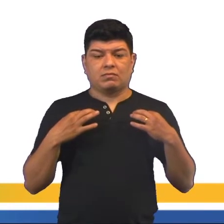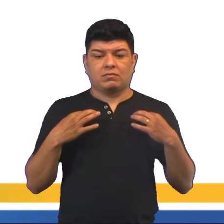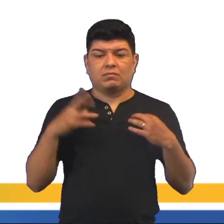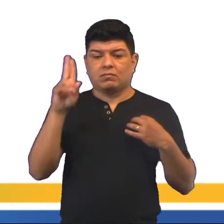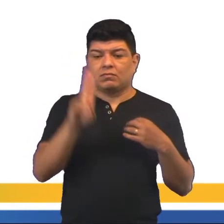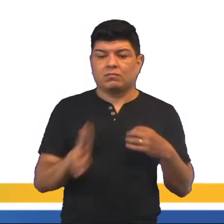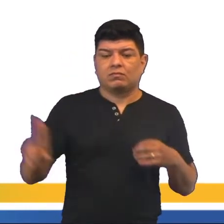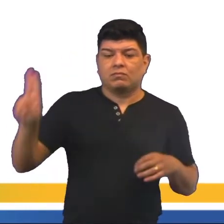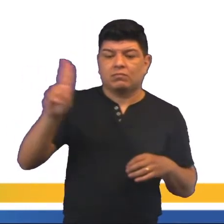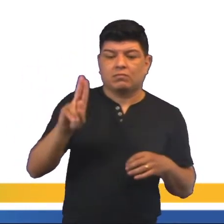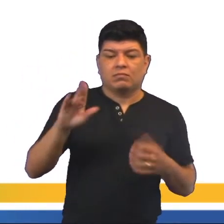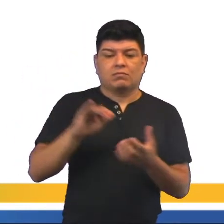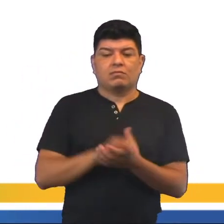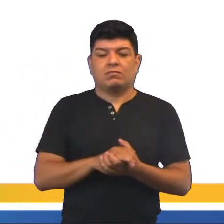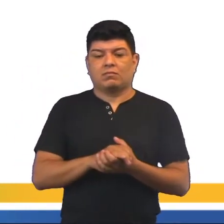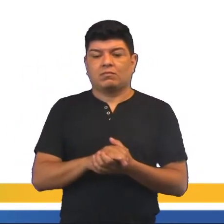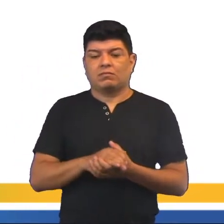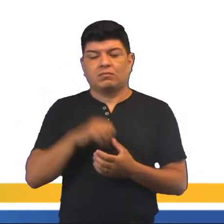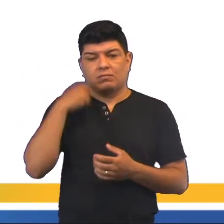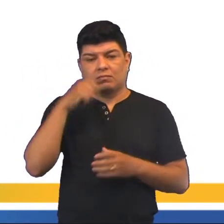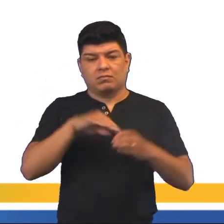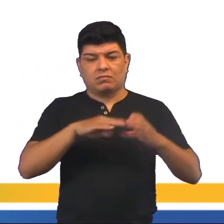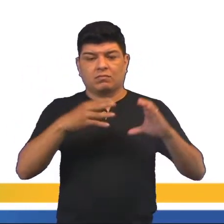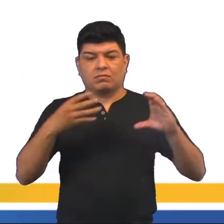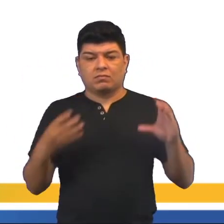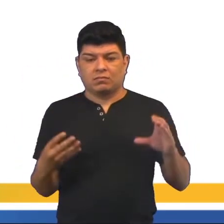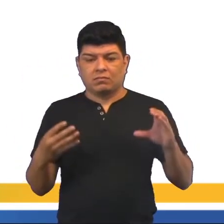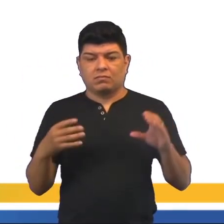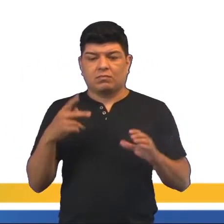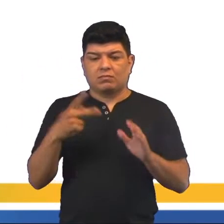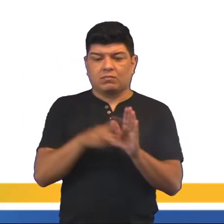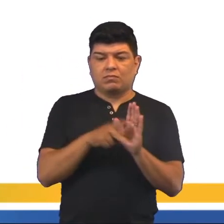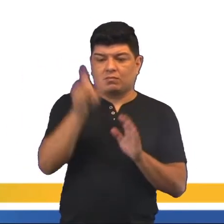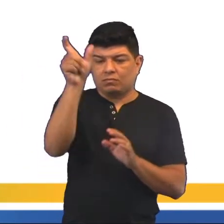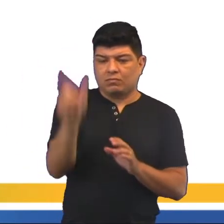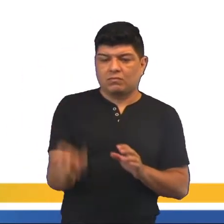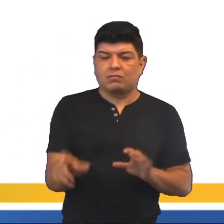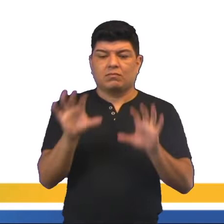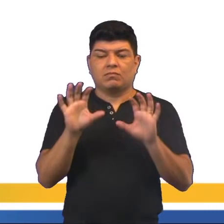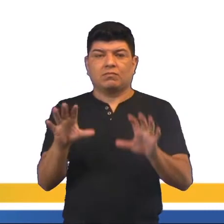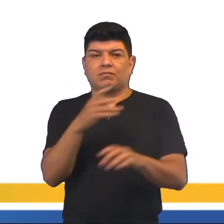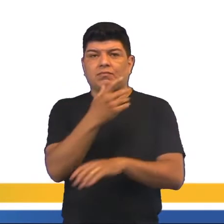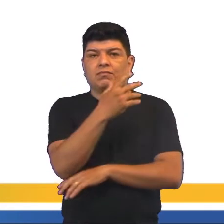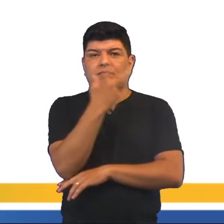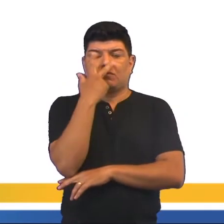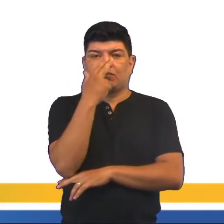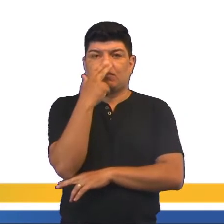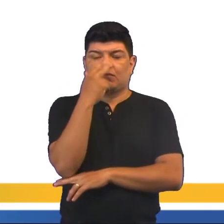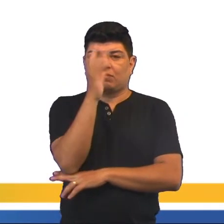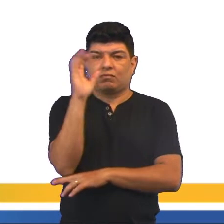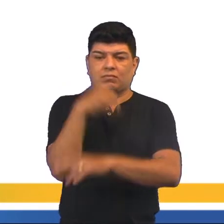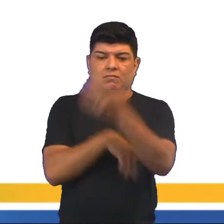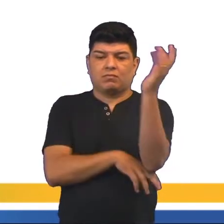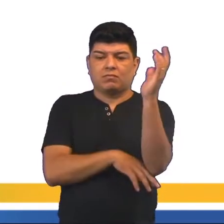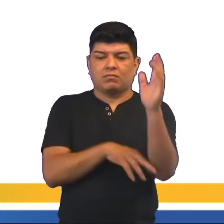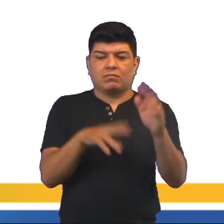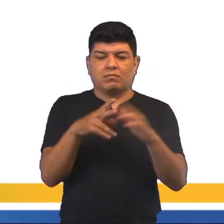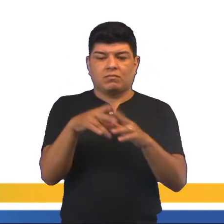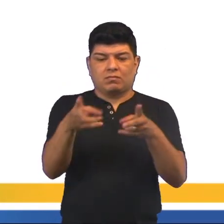Vestimento utilizado pelos atores para a caracterização de seus personagens, de acordo com sua natureza.